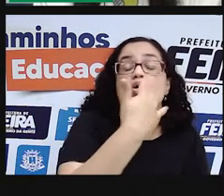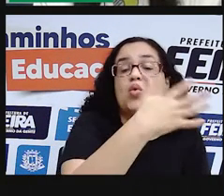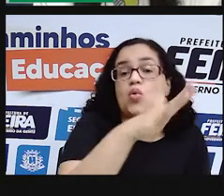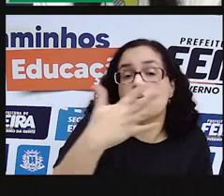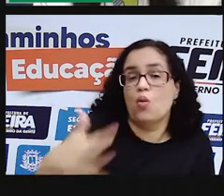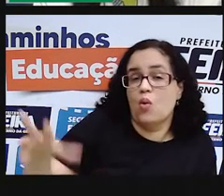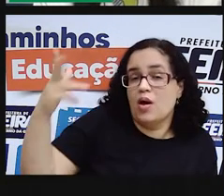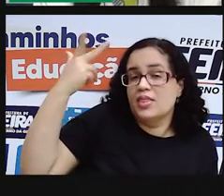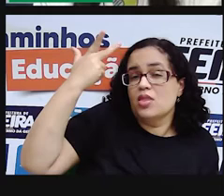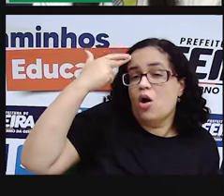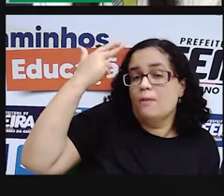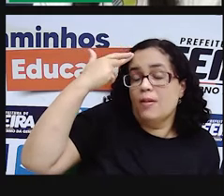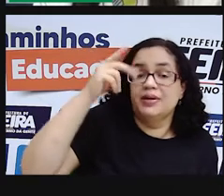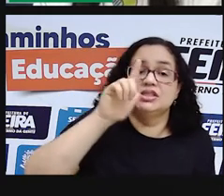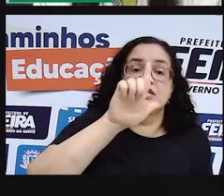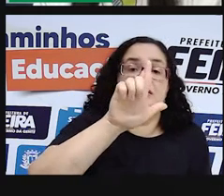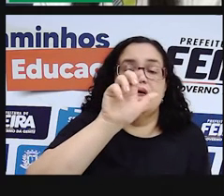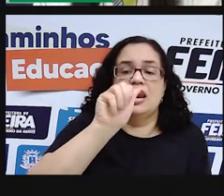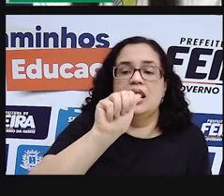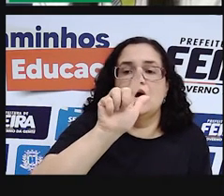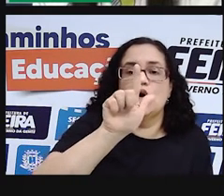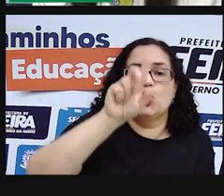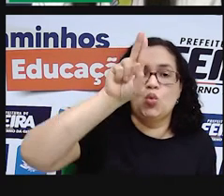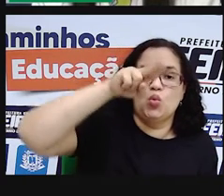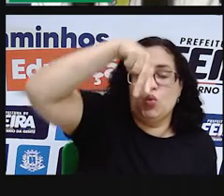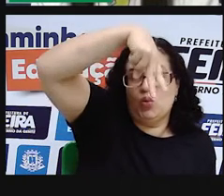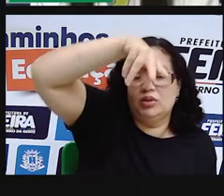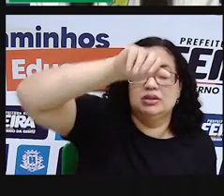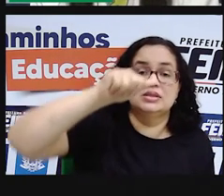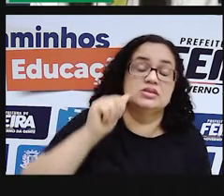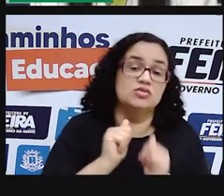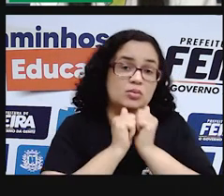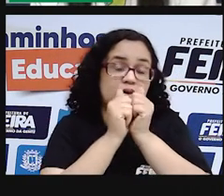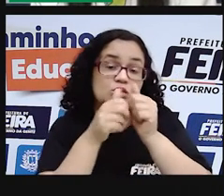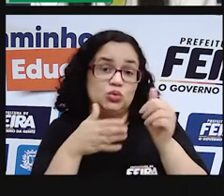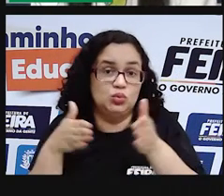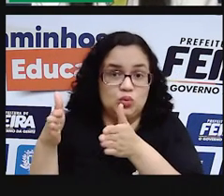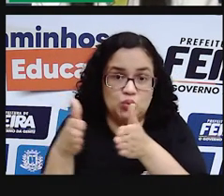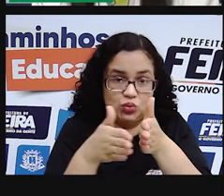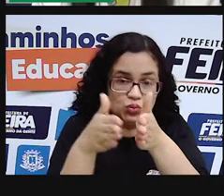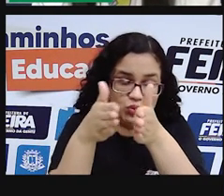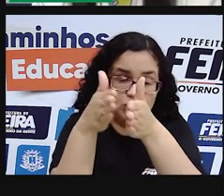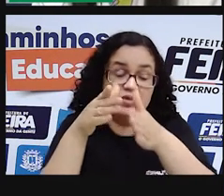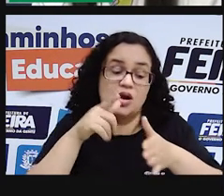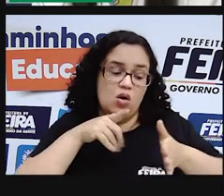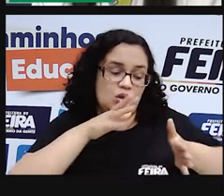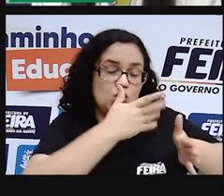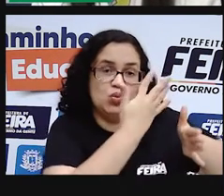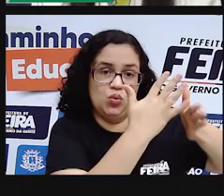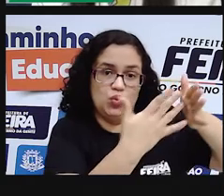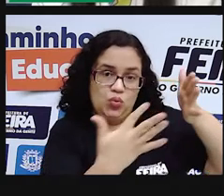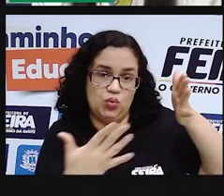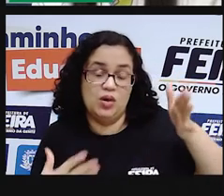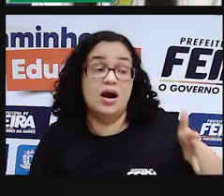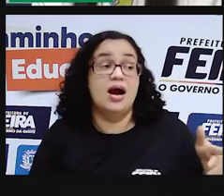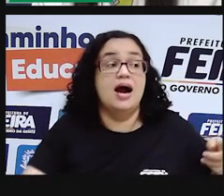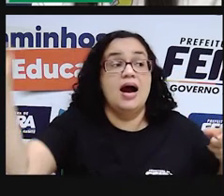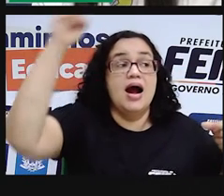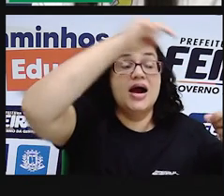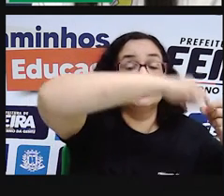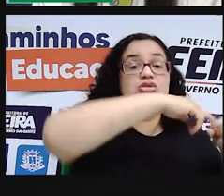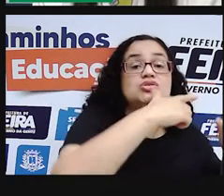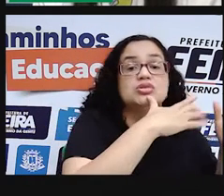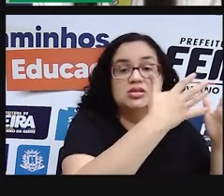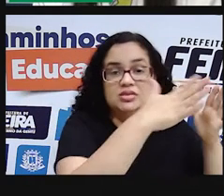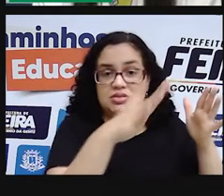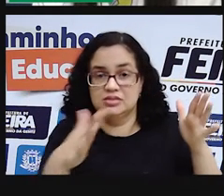Normalmente, as lagunas se formam a partir de um rio. Então, o rio vem correndo antes de chegar no mar,